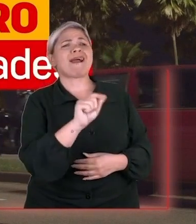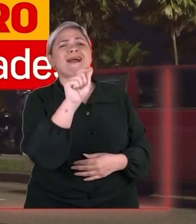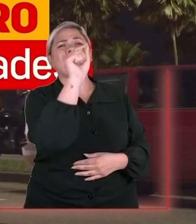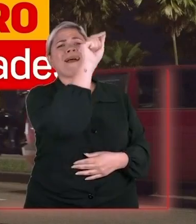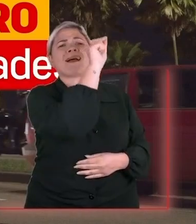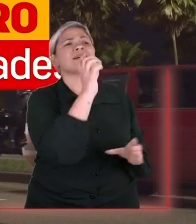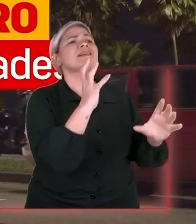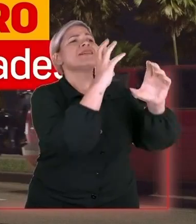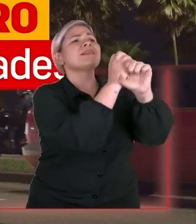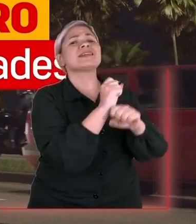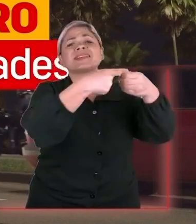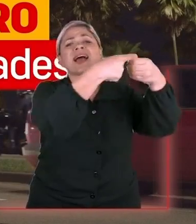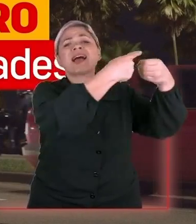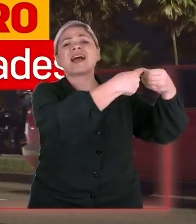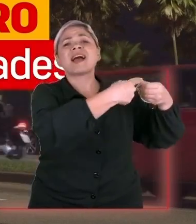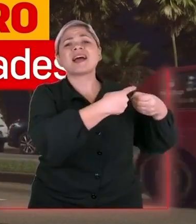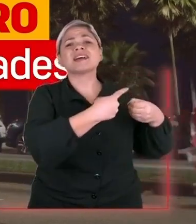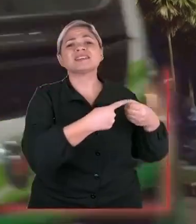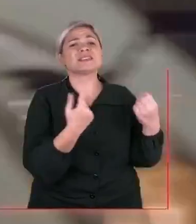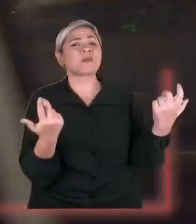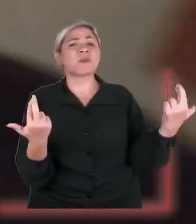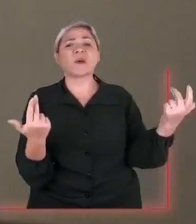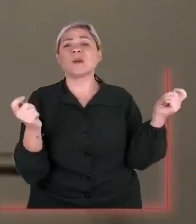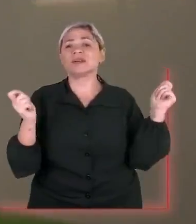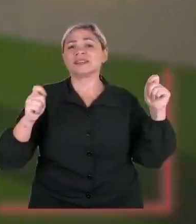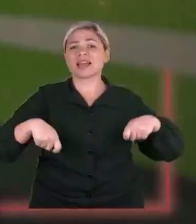já existe em mais de 100 cidades.